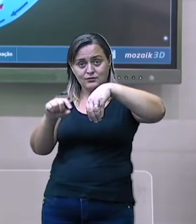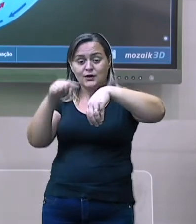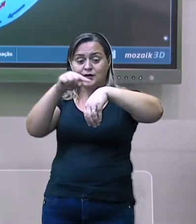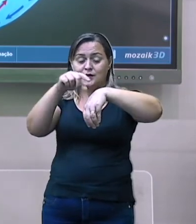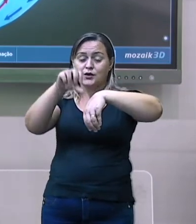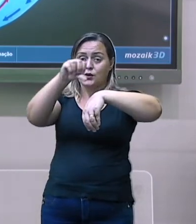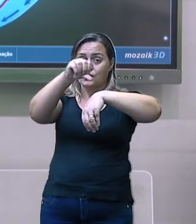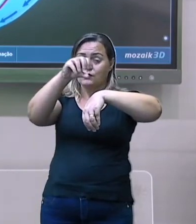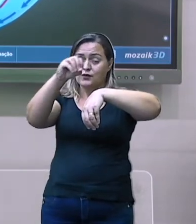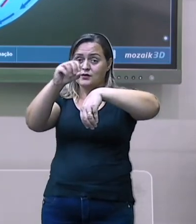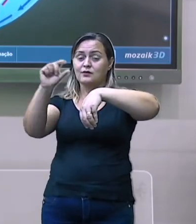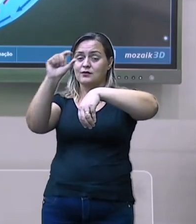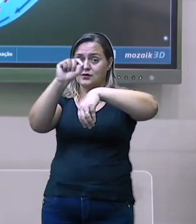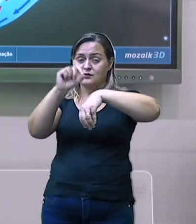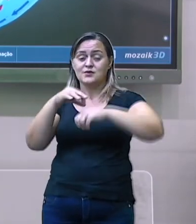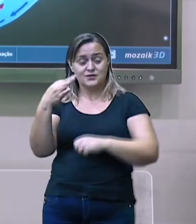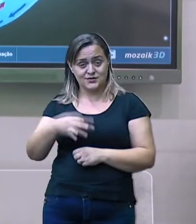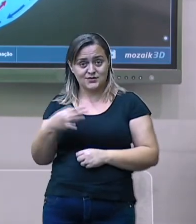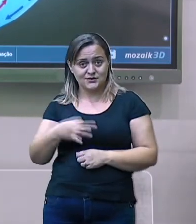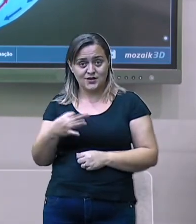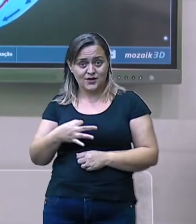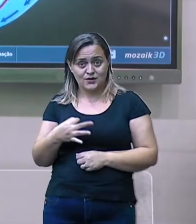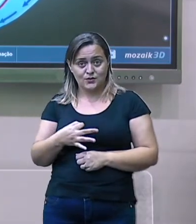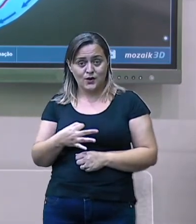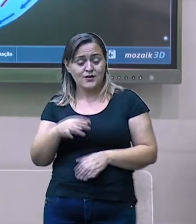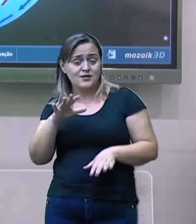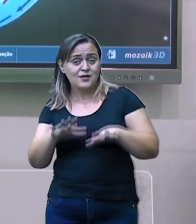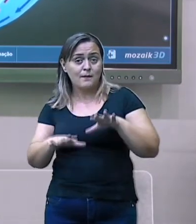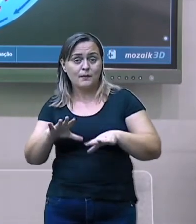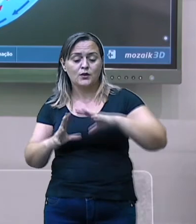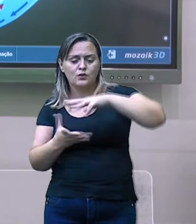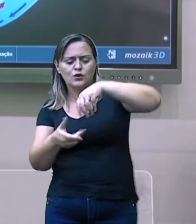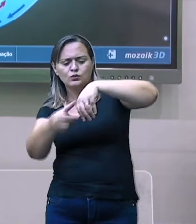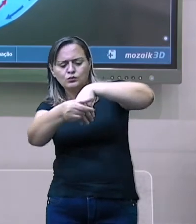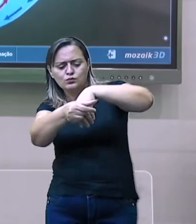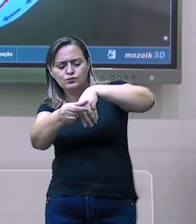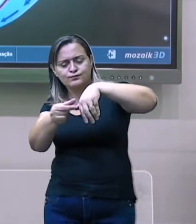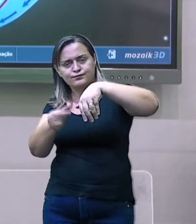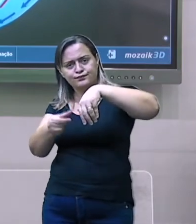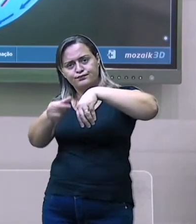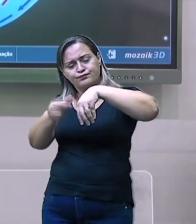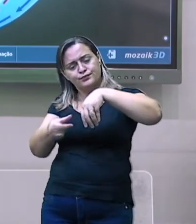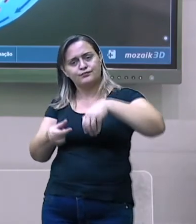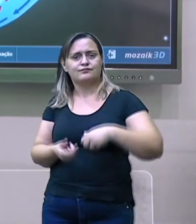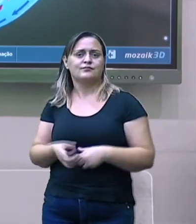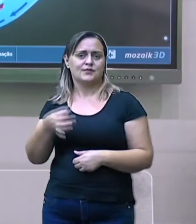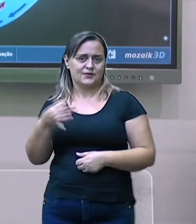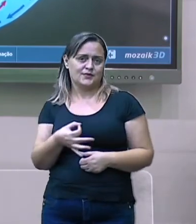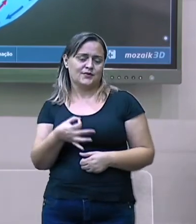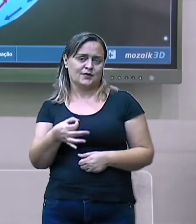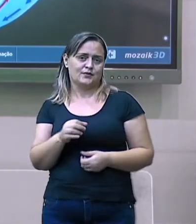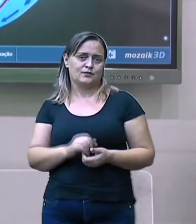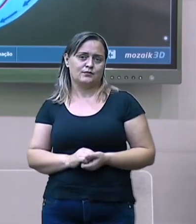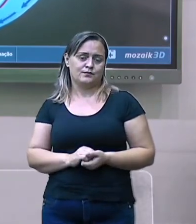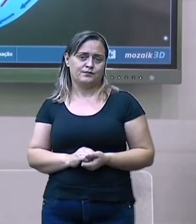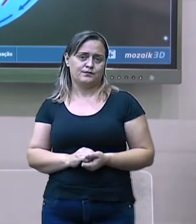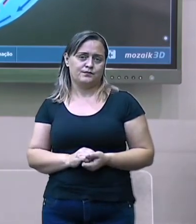mais alta a latitude, mais baixa é a temperatura.